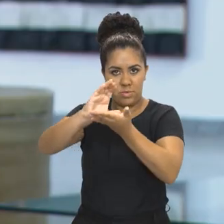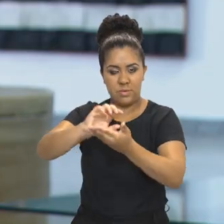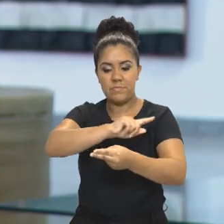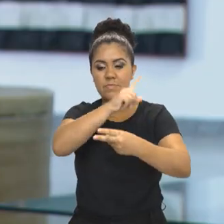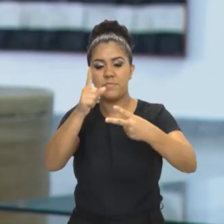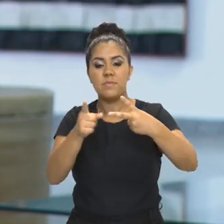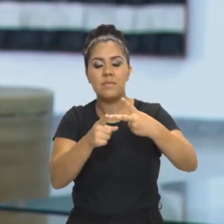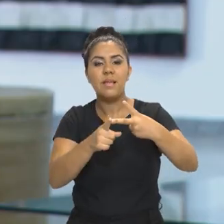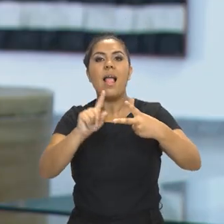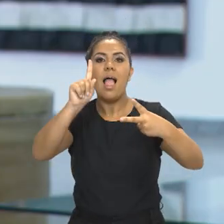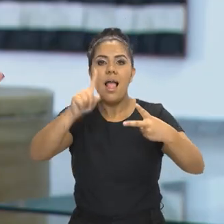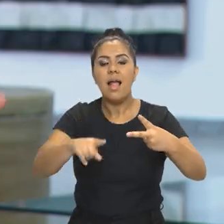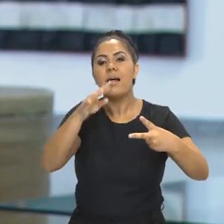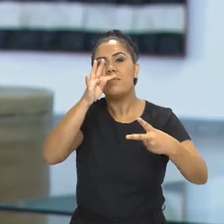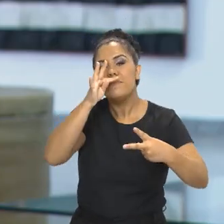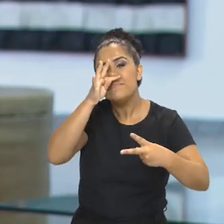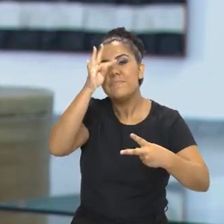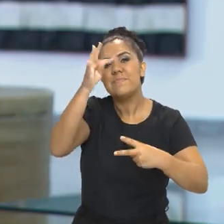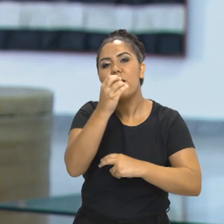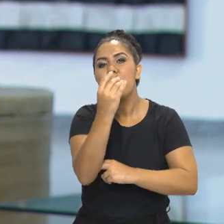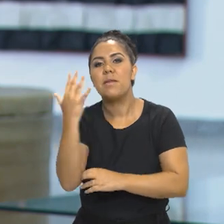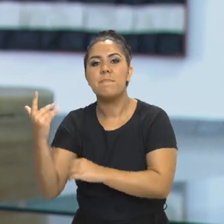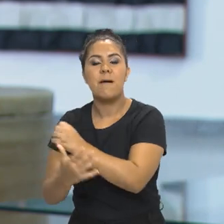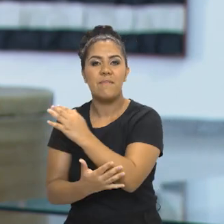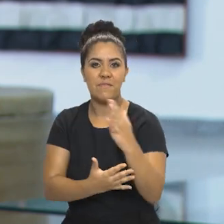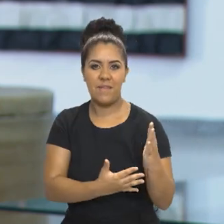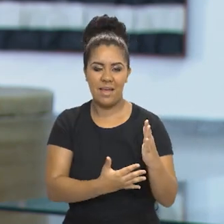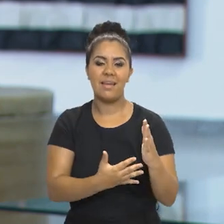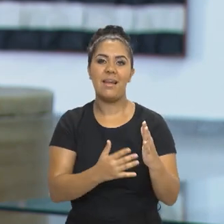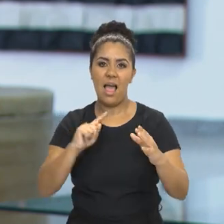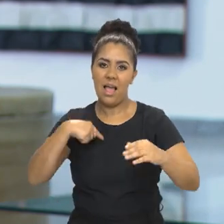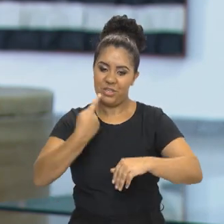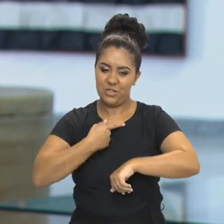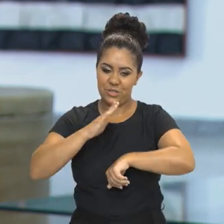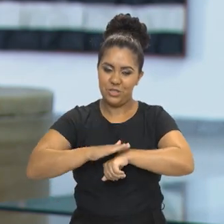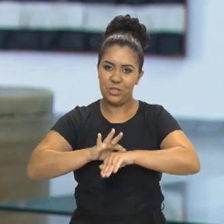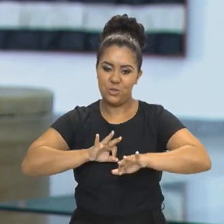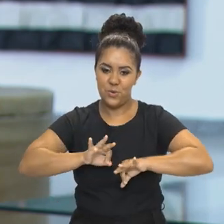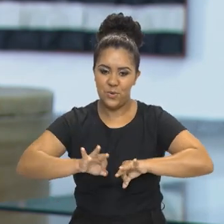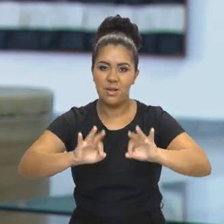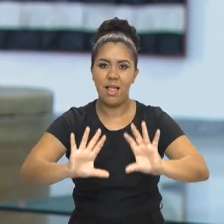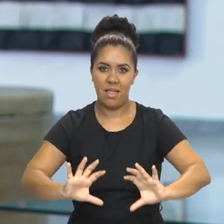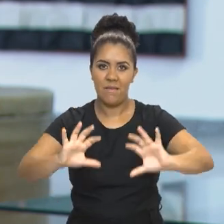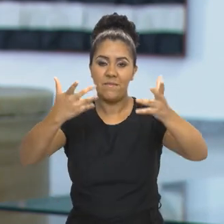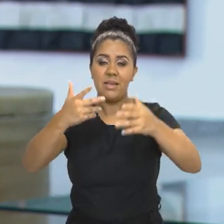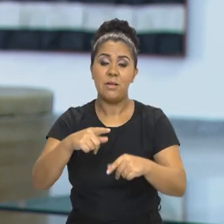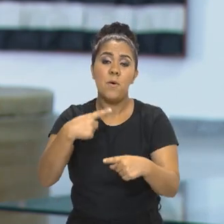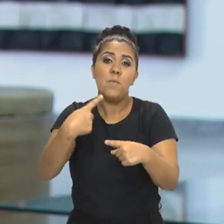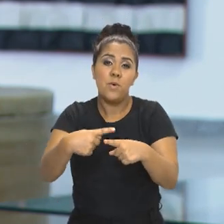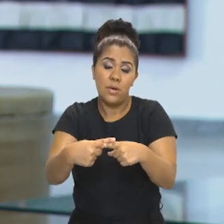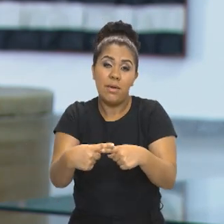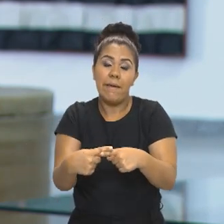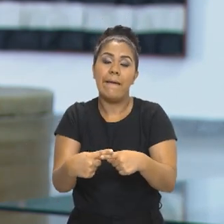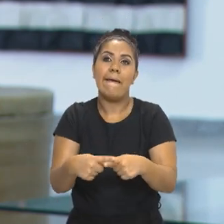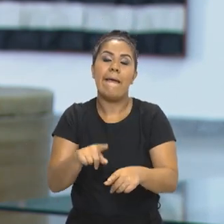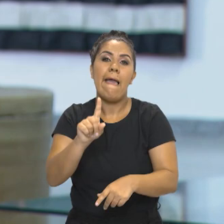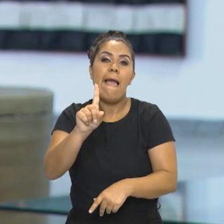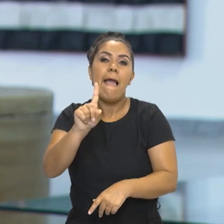Primavera dos Museus, que sempre, na semana que começa a primavera, a gente realiza. Que, na verdade, é